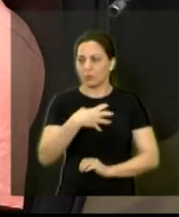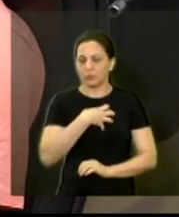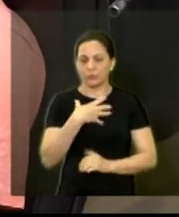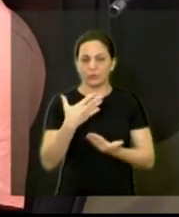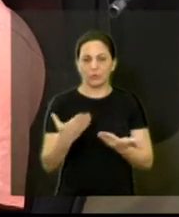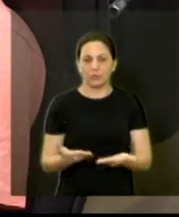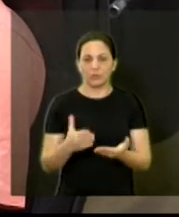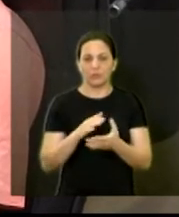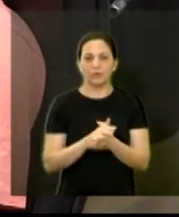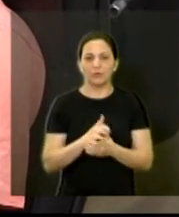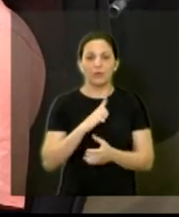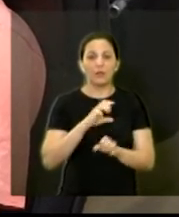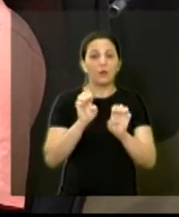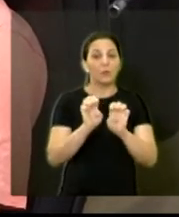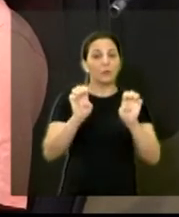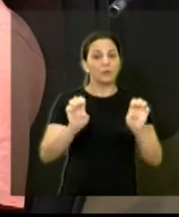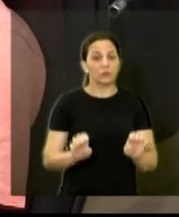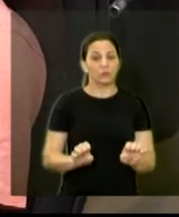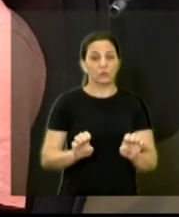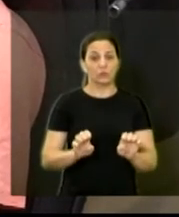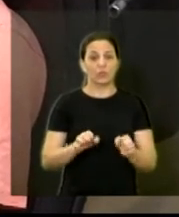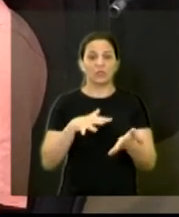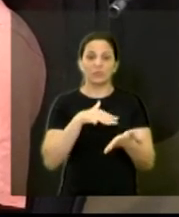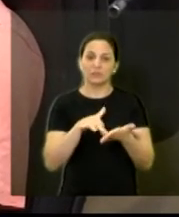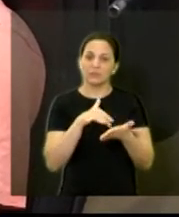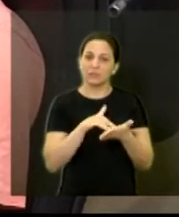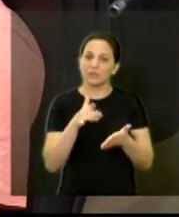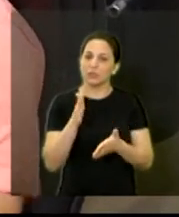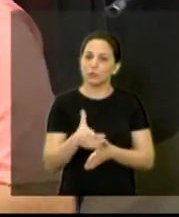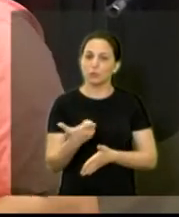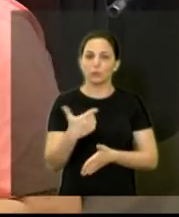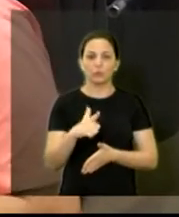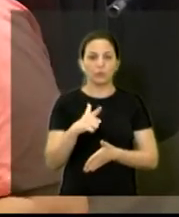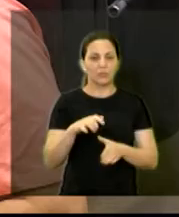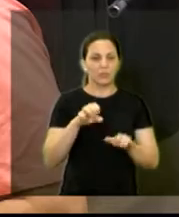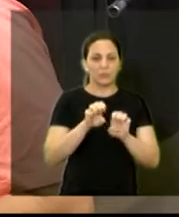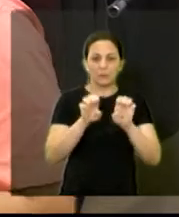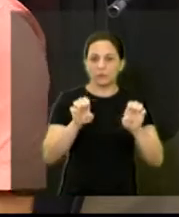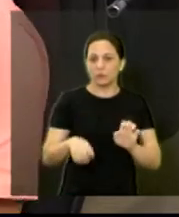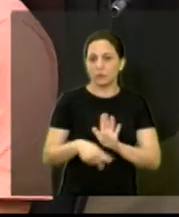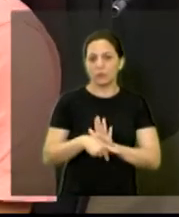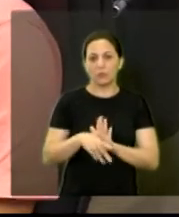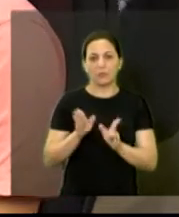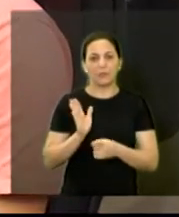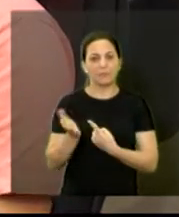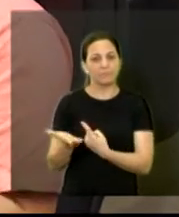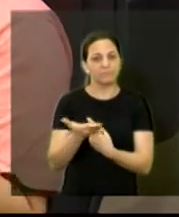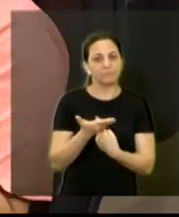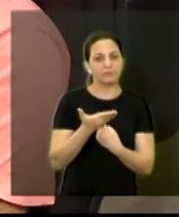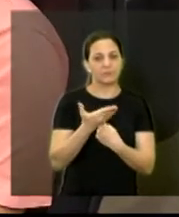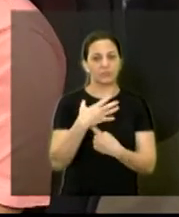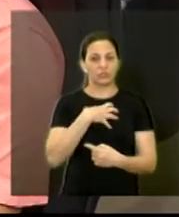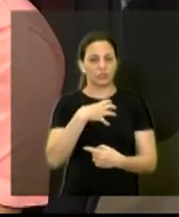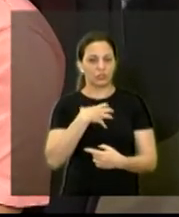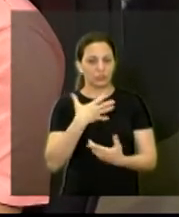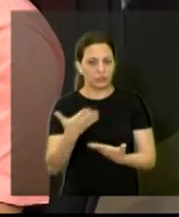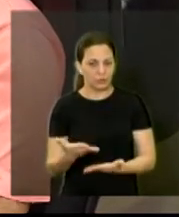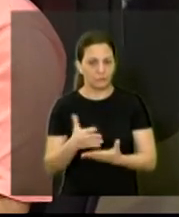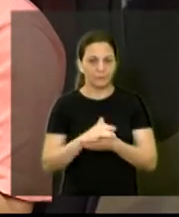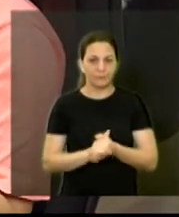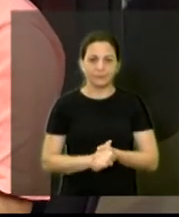que a estrutura da secretaria hoje não tem e com relação